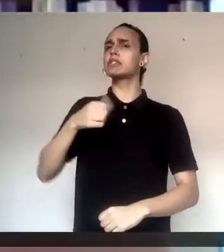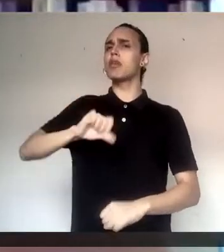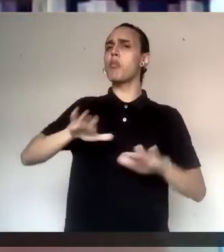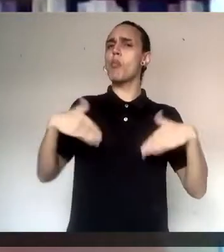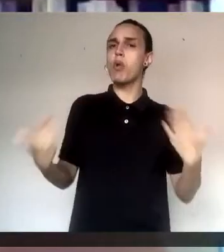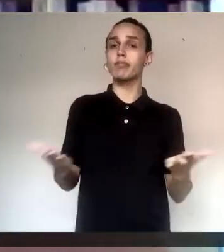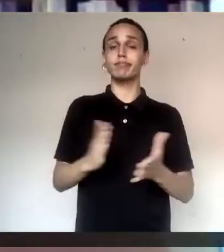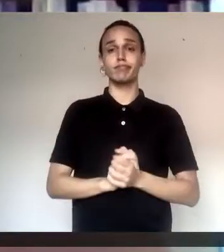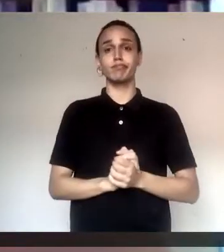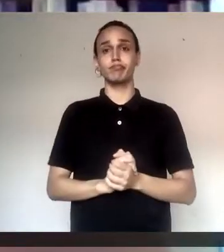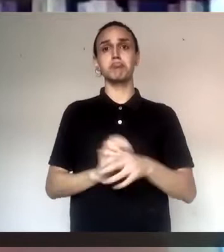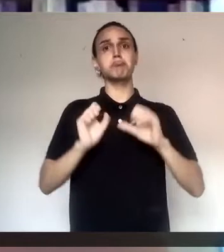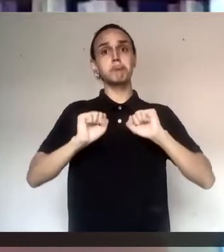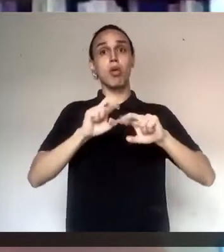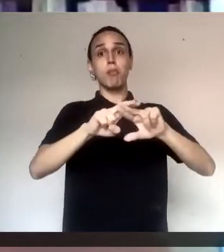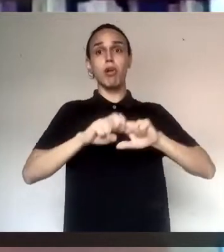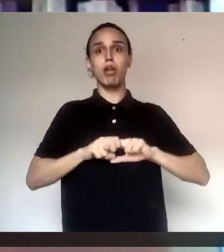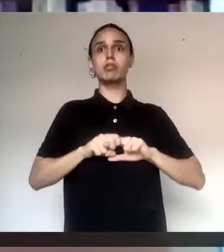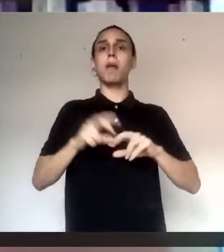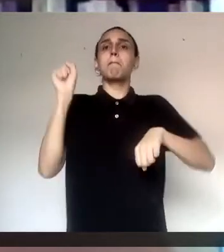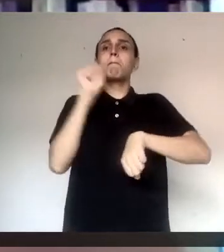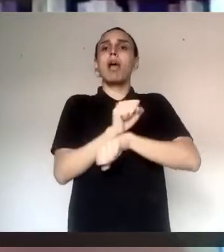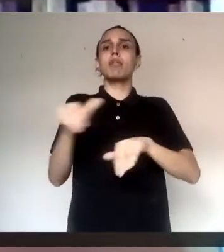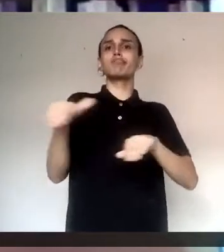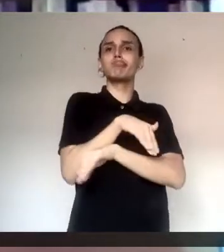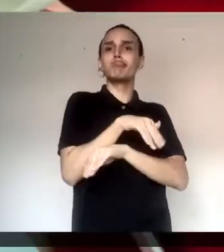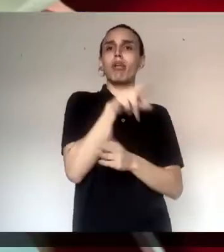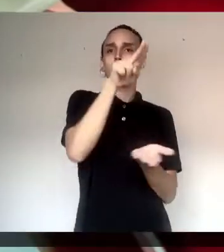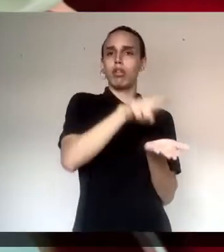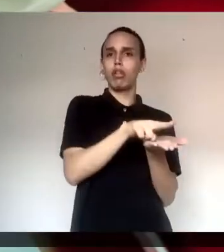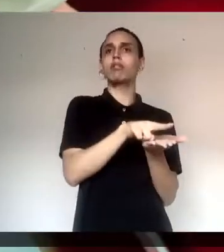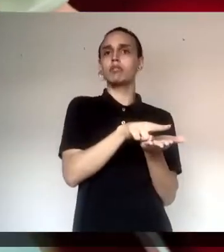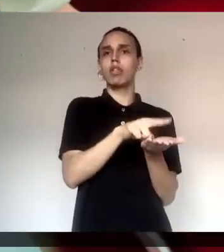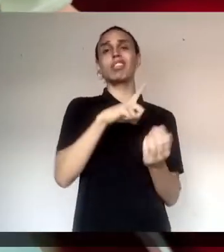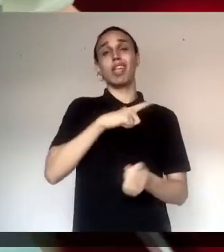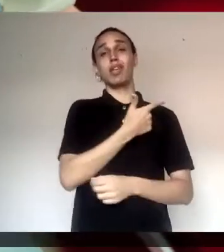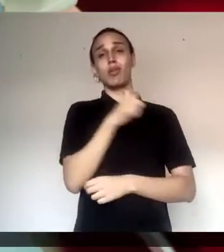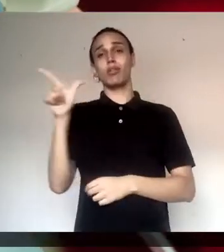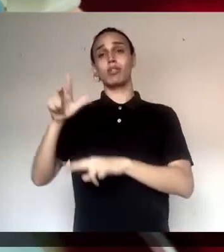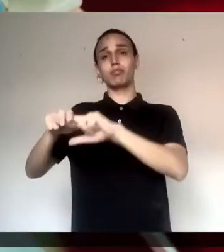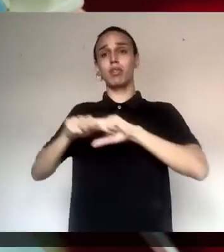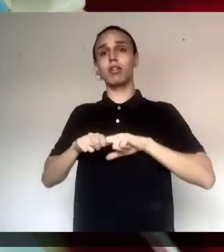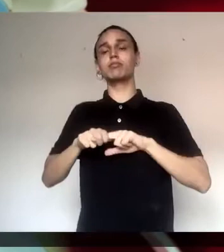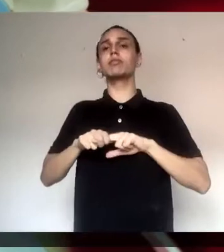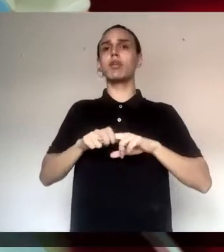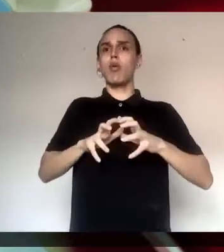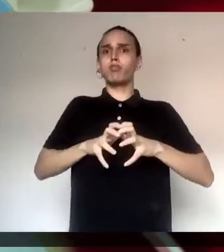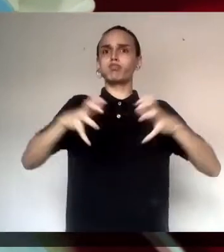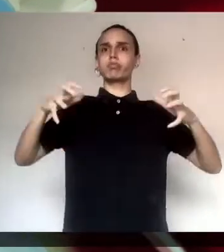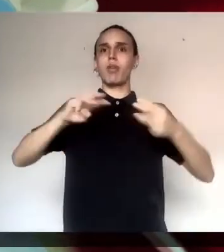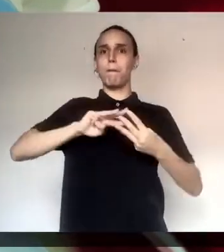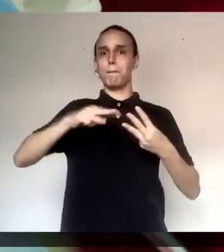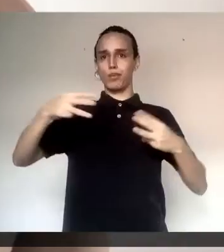Provavelmente, além dessa perda causada pela imobilização que ele fica no leito, há alguma coisa a mais que é uma